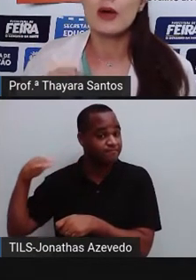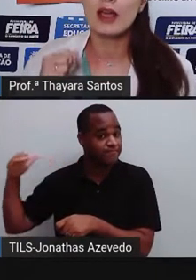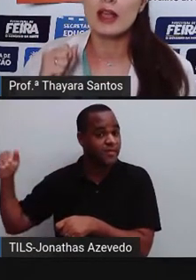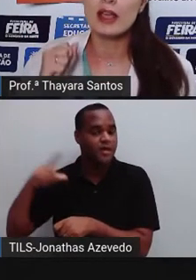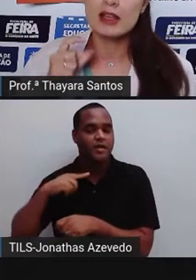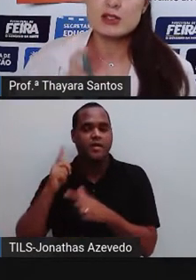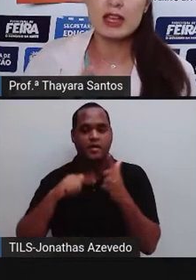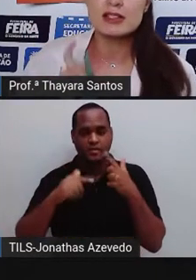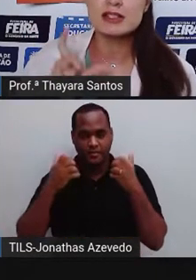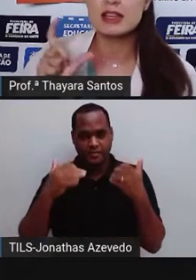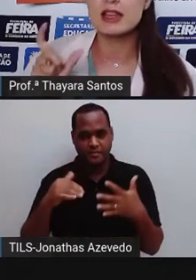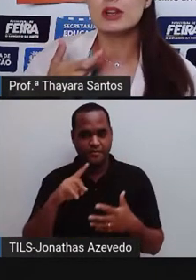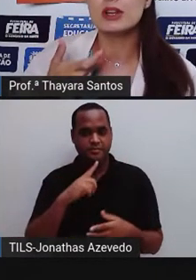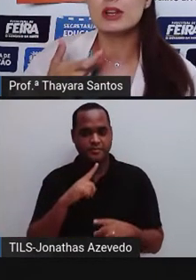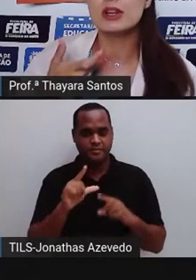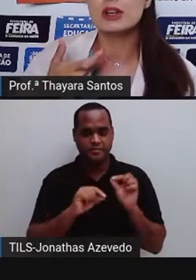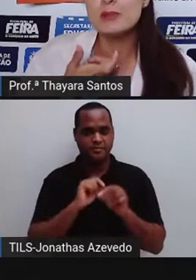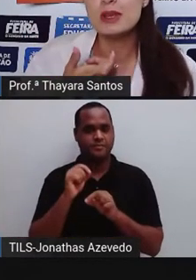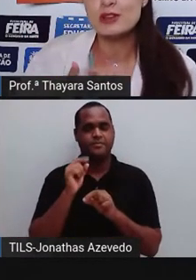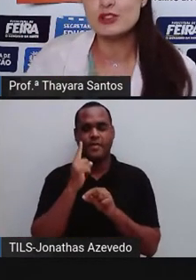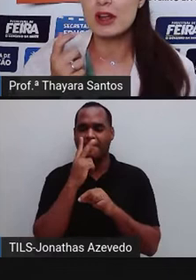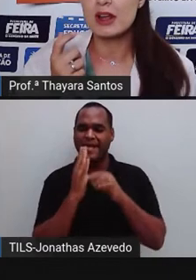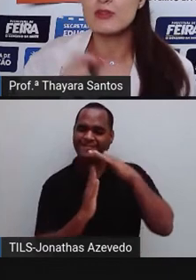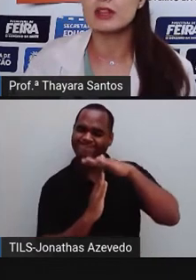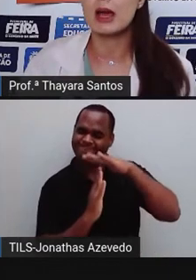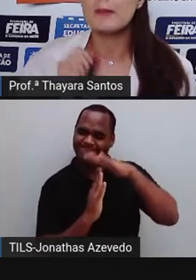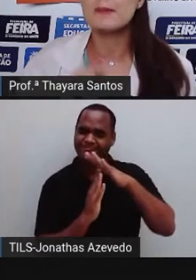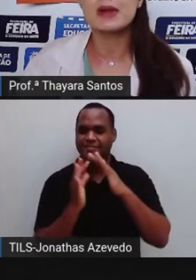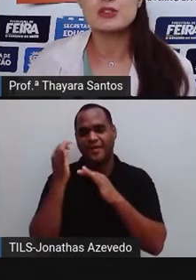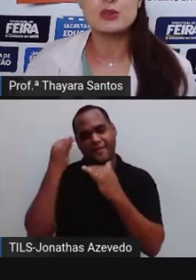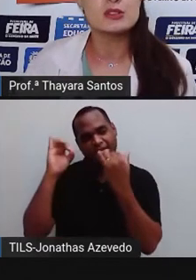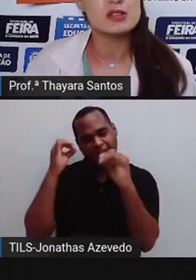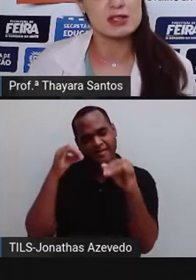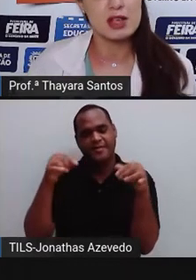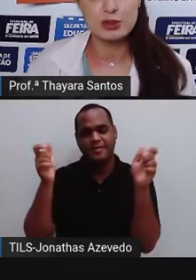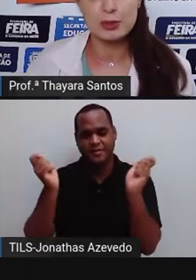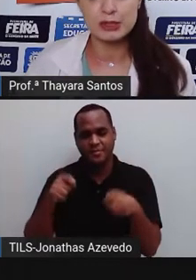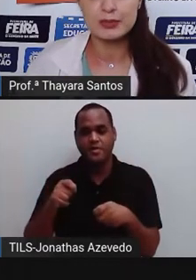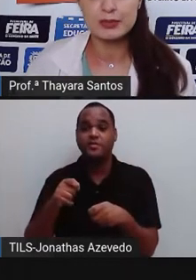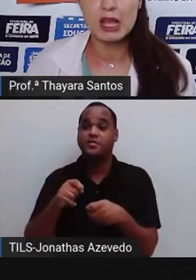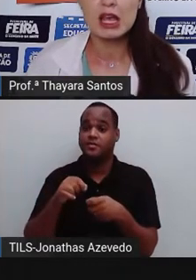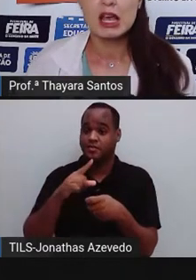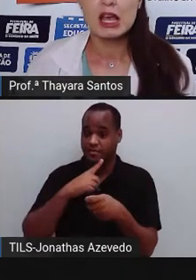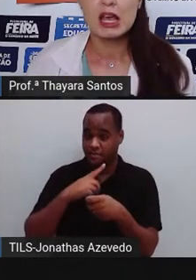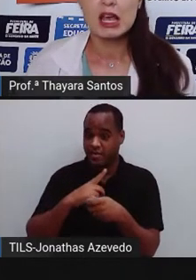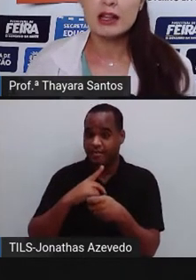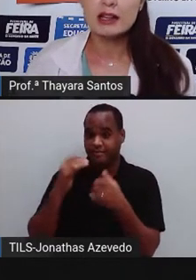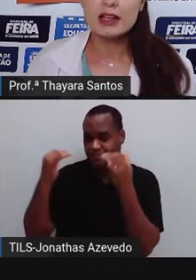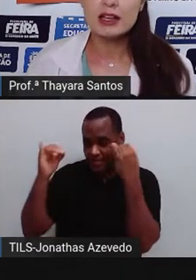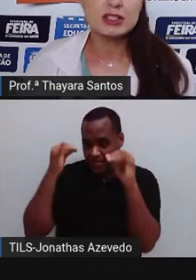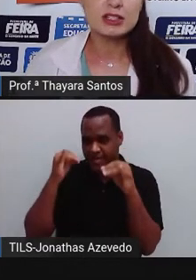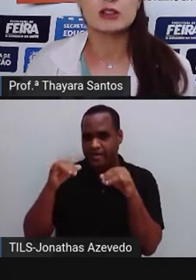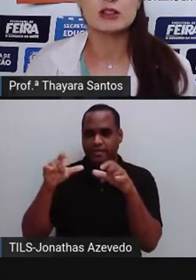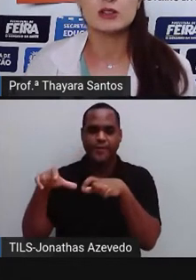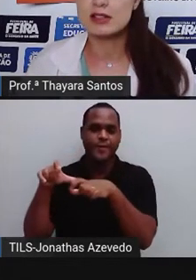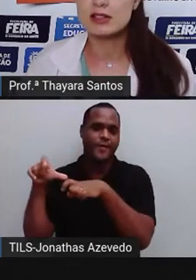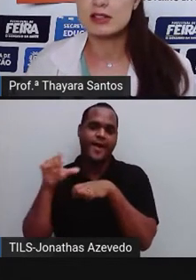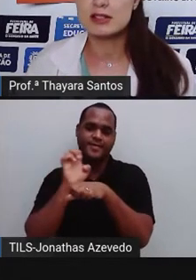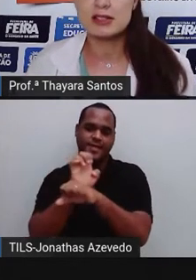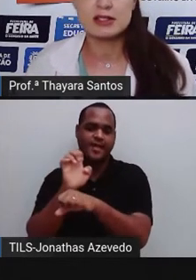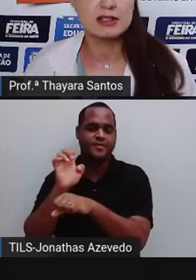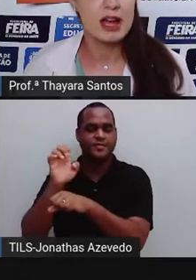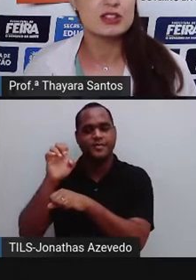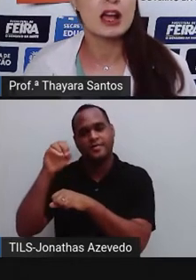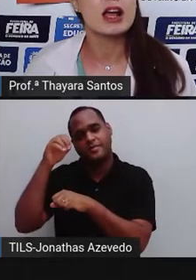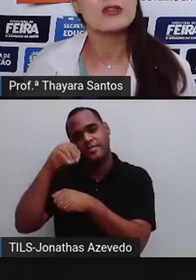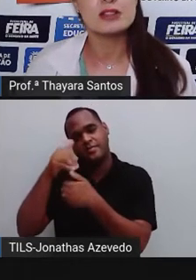Então, isso daí seria o limite para evitar prejuízos à saúde humana. Cada estado, cada